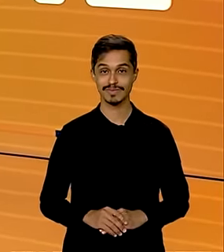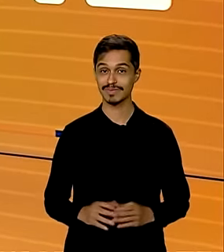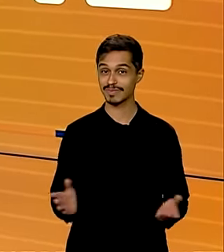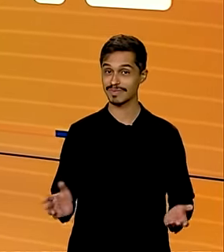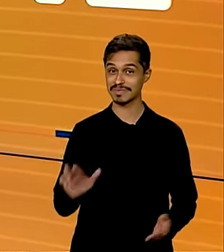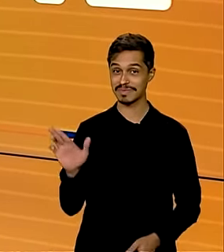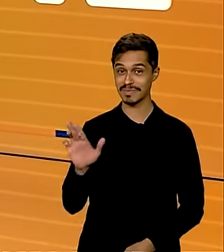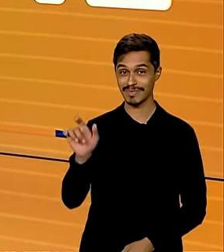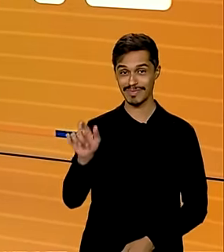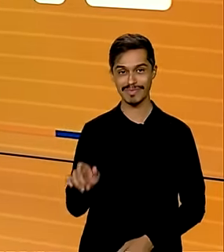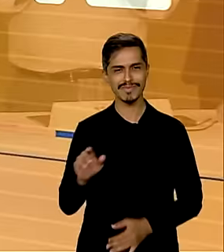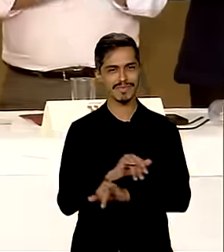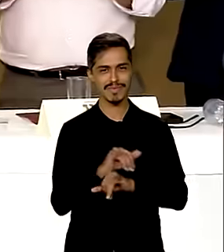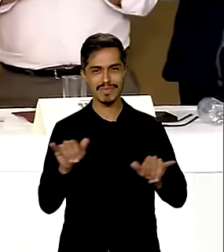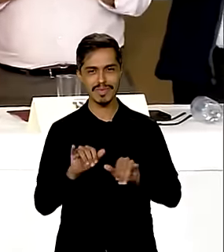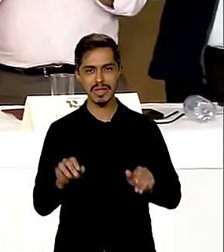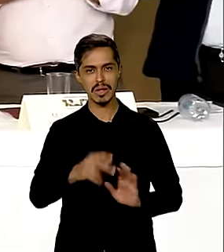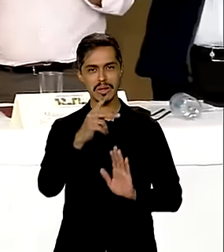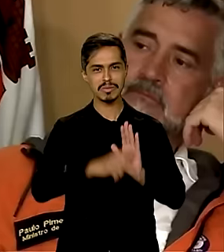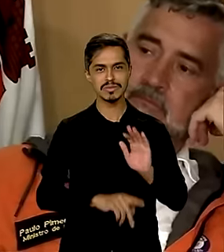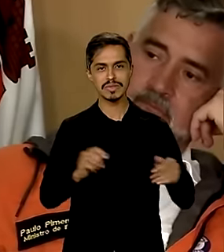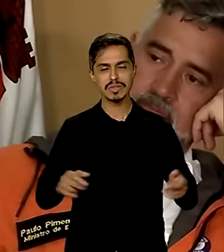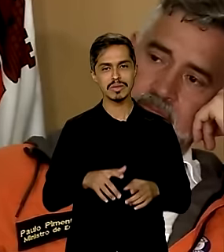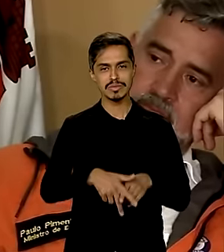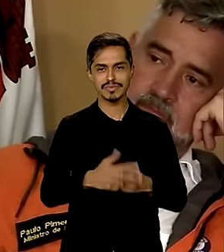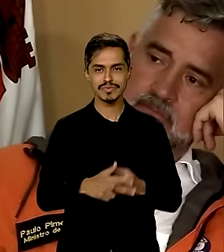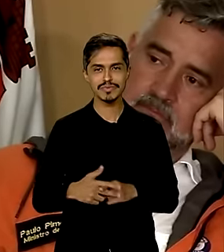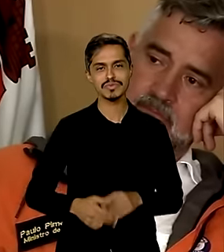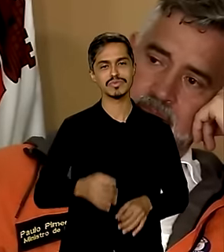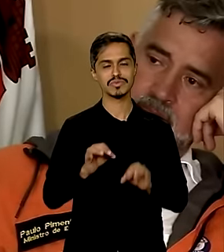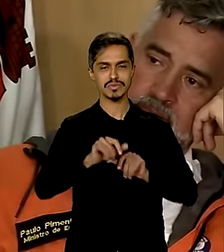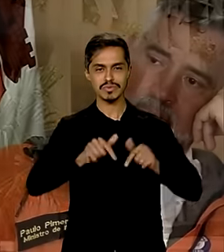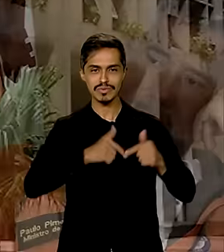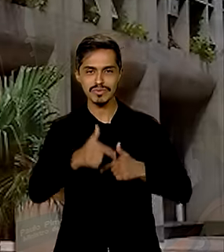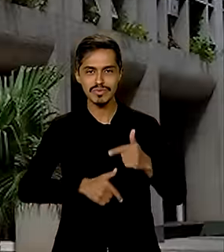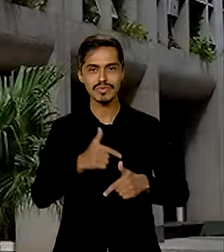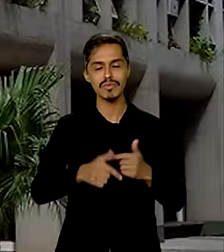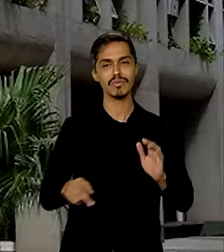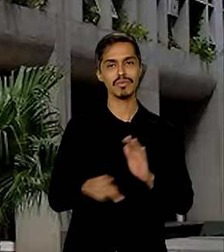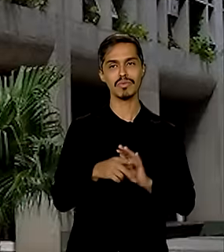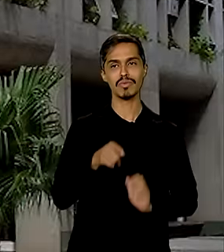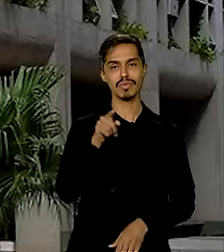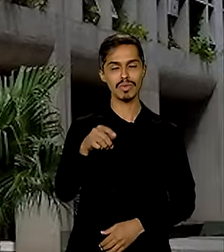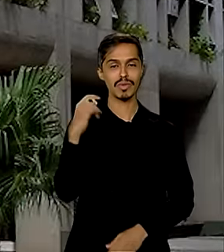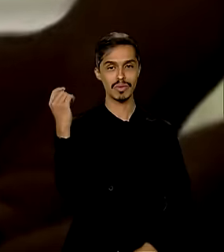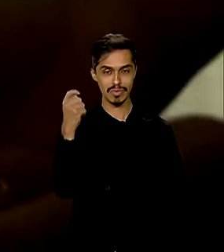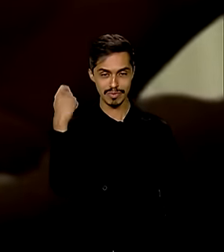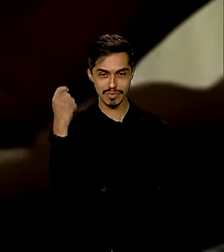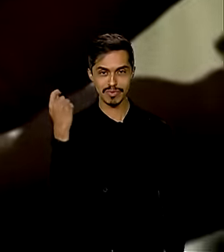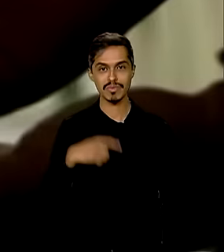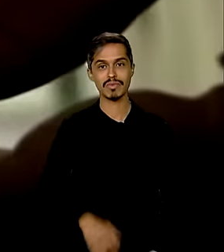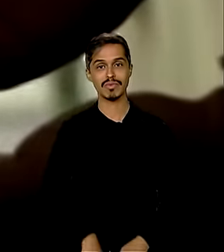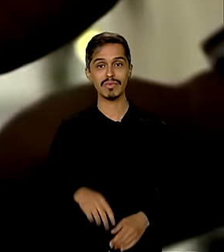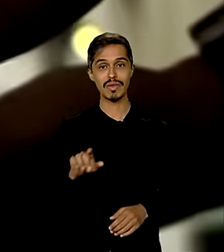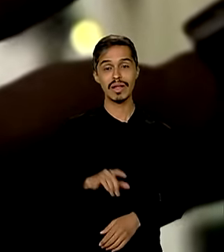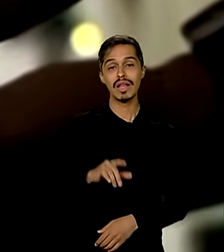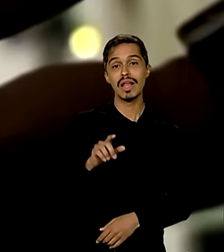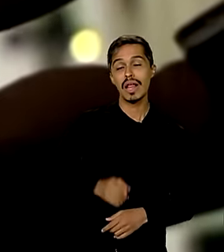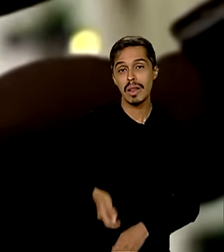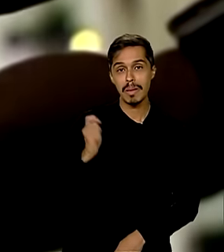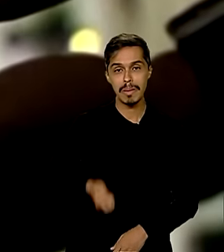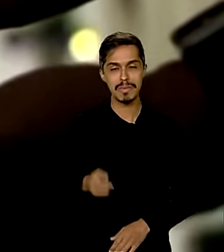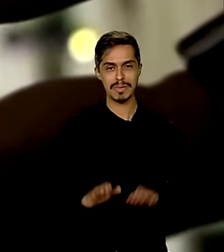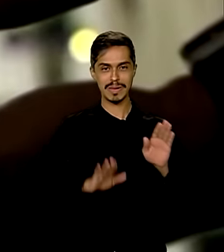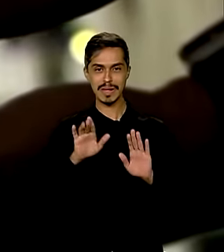O presidente Lula anuncia programa para a manutenção de empregos no Rio Grande do Sul. Leilão da Conave garante mais de